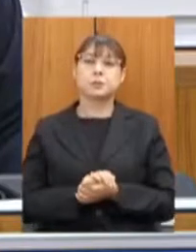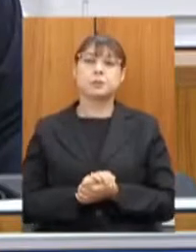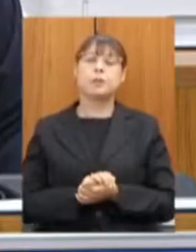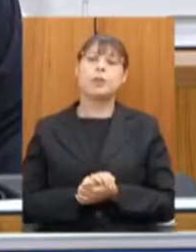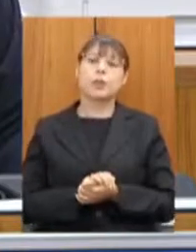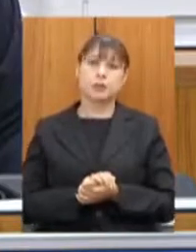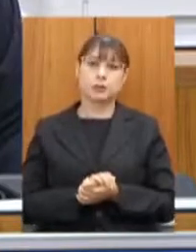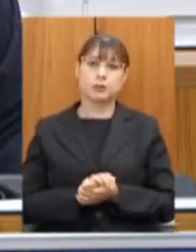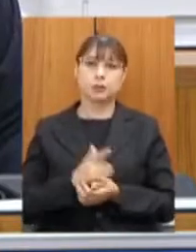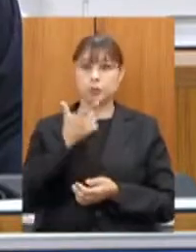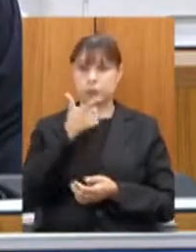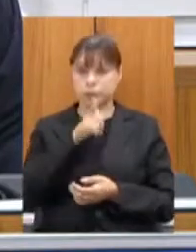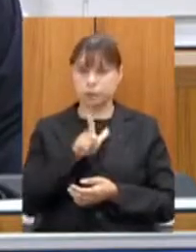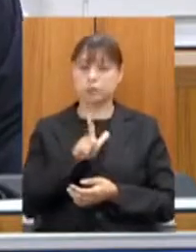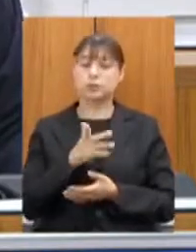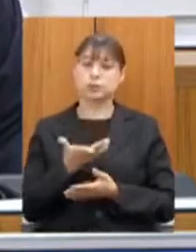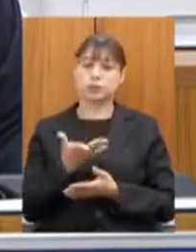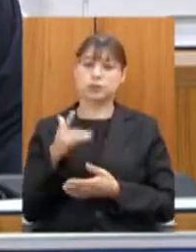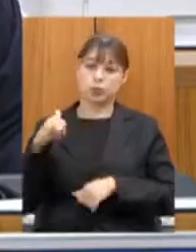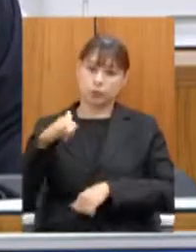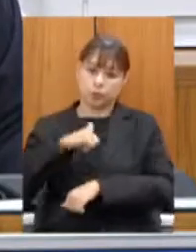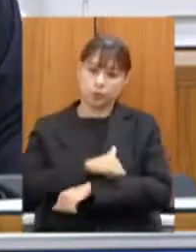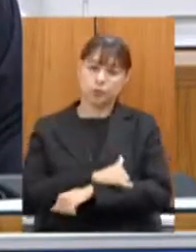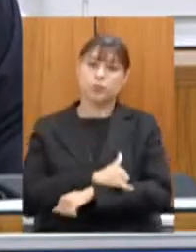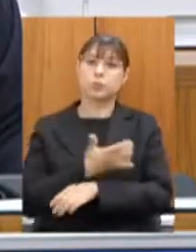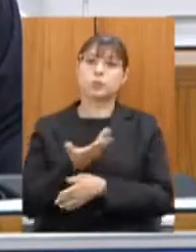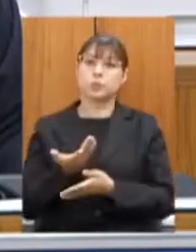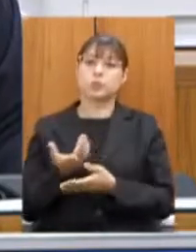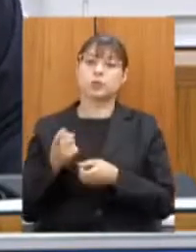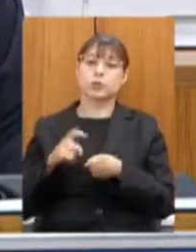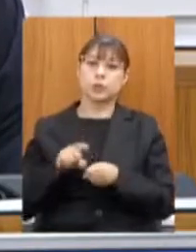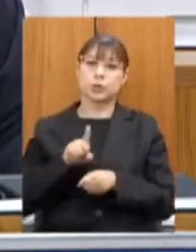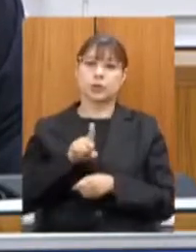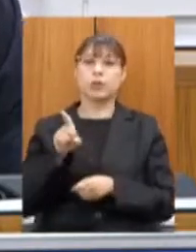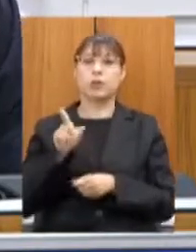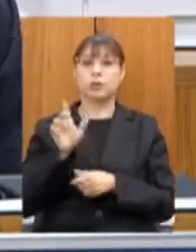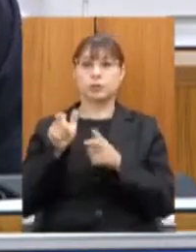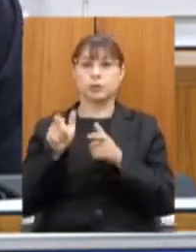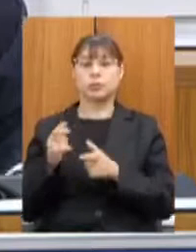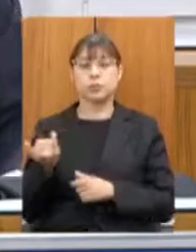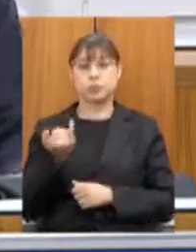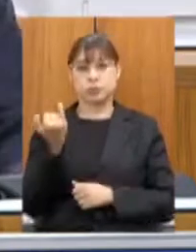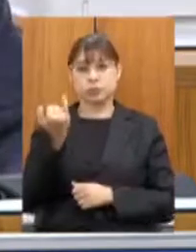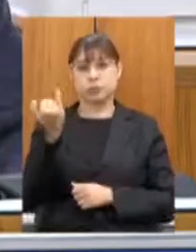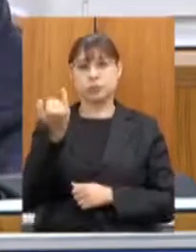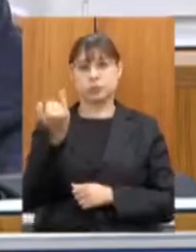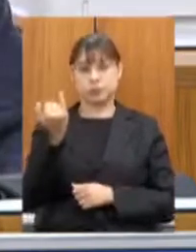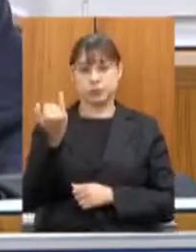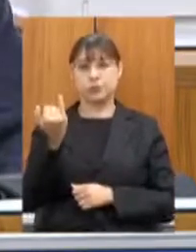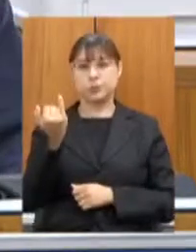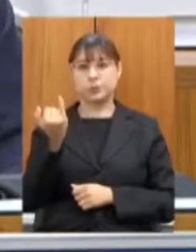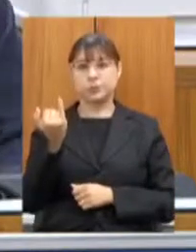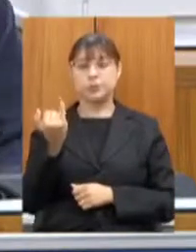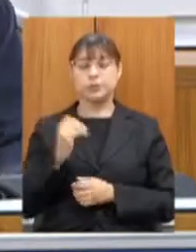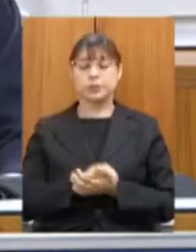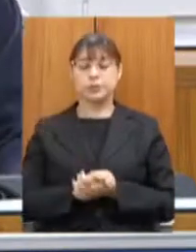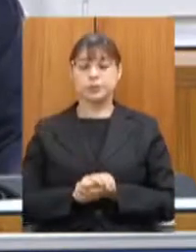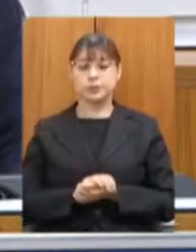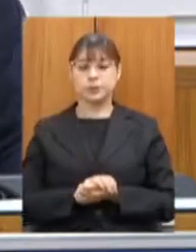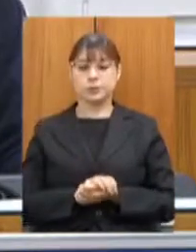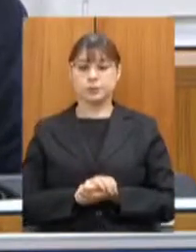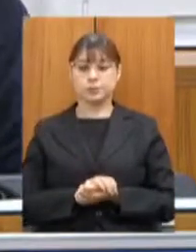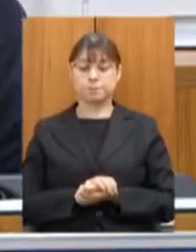devolver o aeroporto para a região tão importante e tão demandante dessa infraestrutura